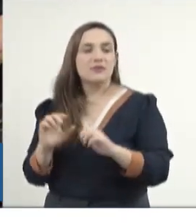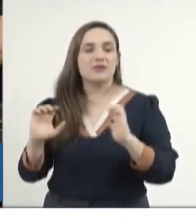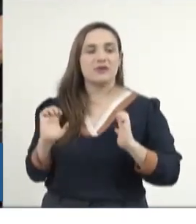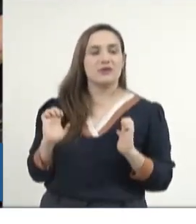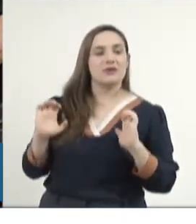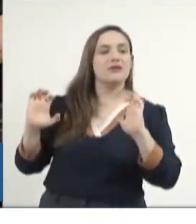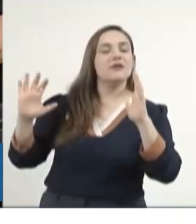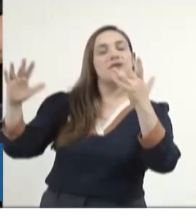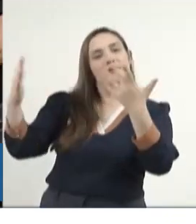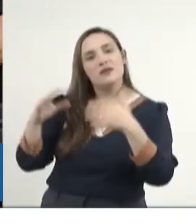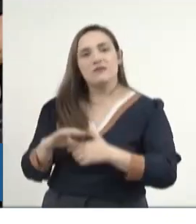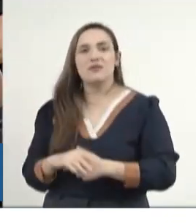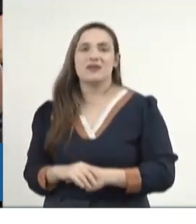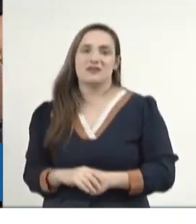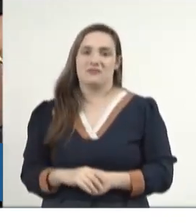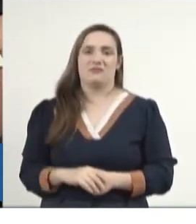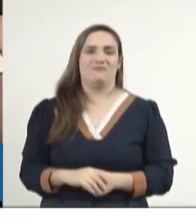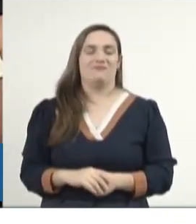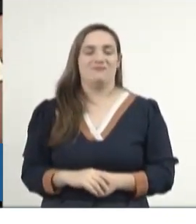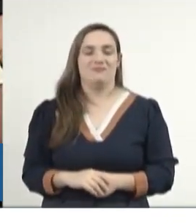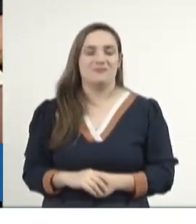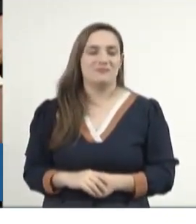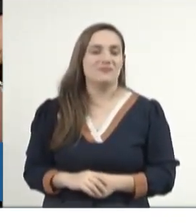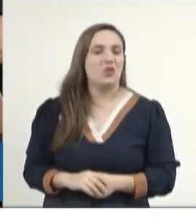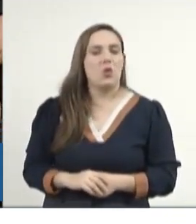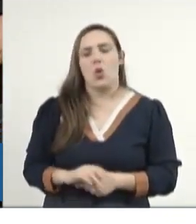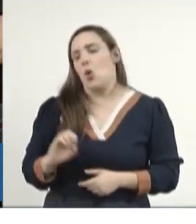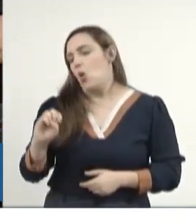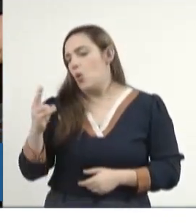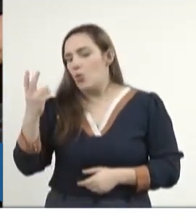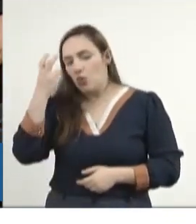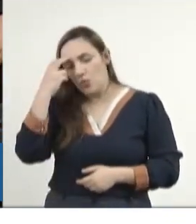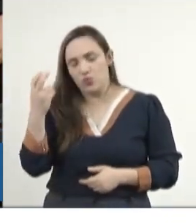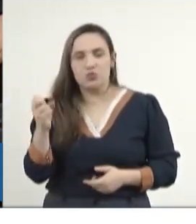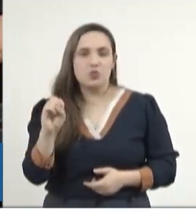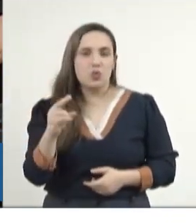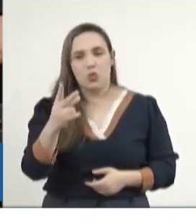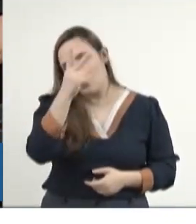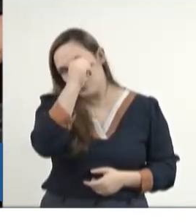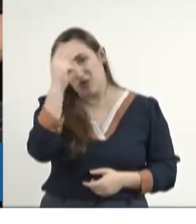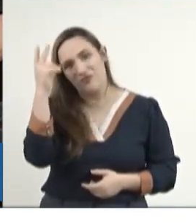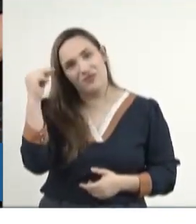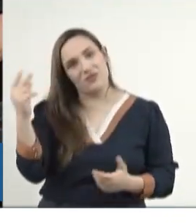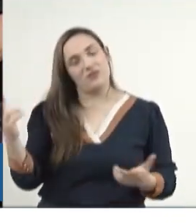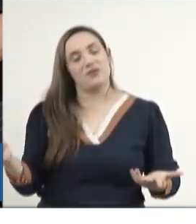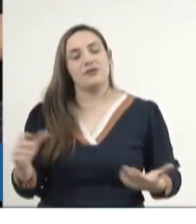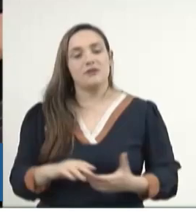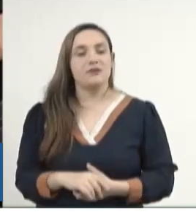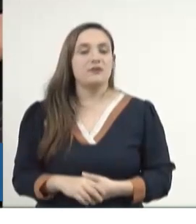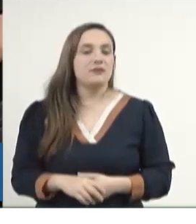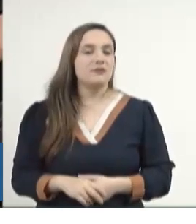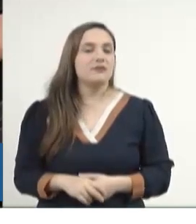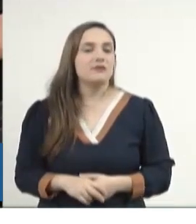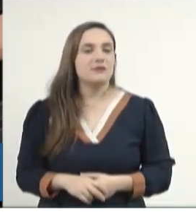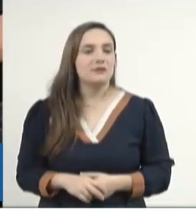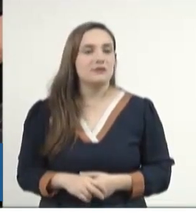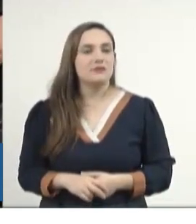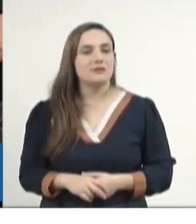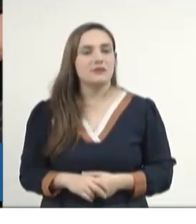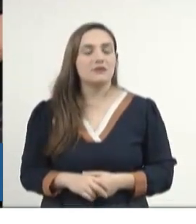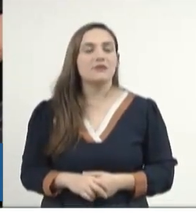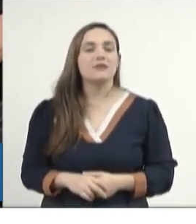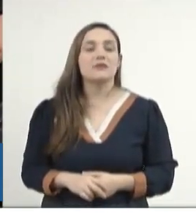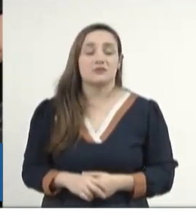-eventos representativos, culturais ou pela Prefeitura do Estado. Eu completo